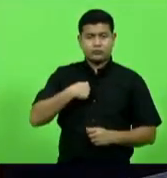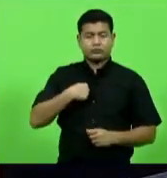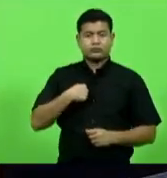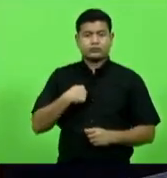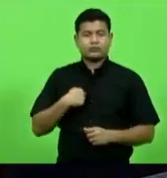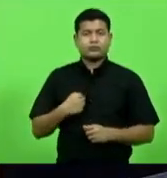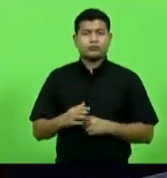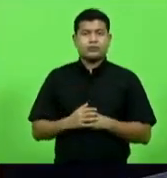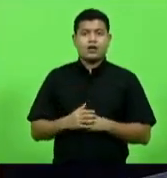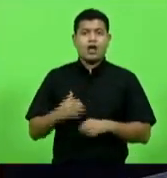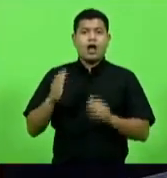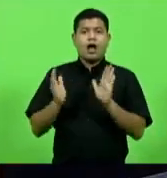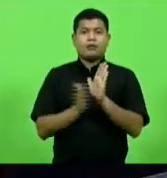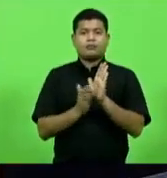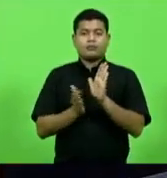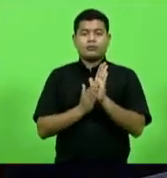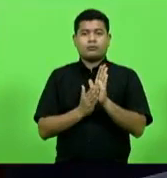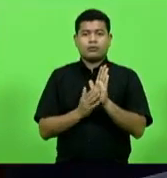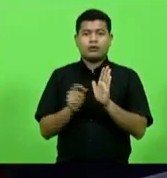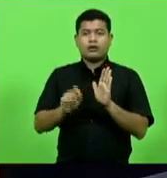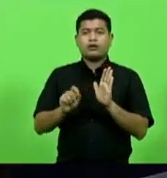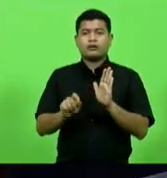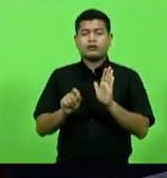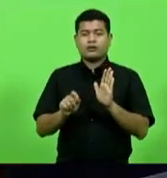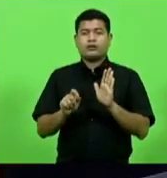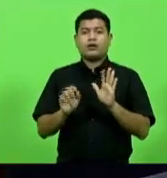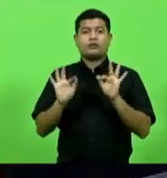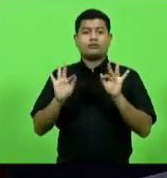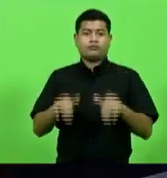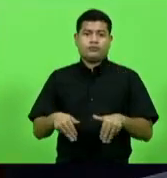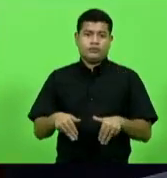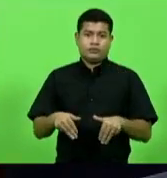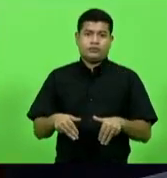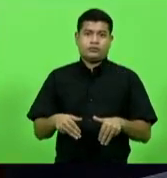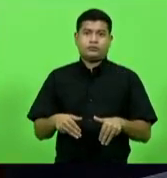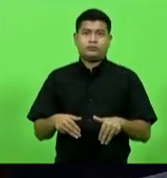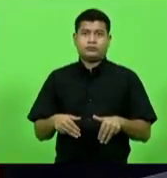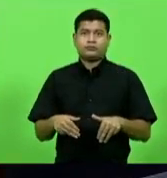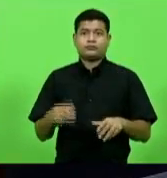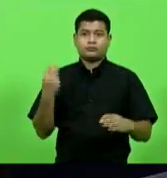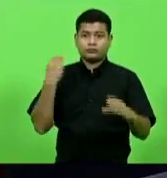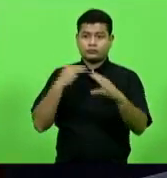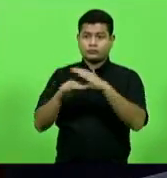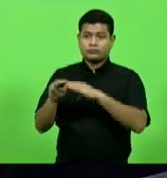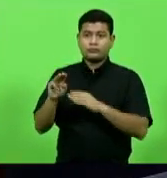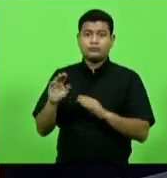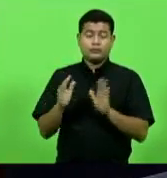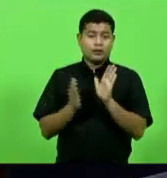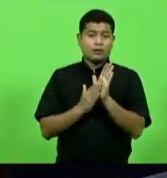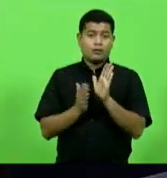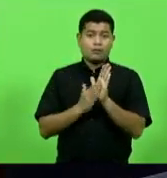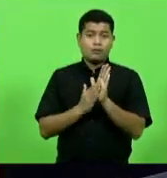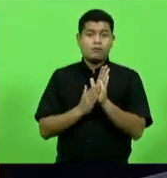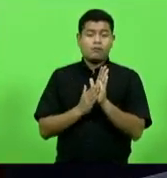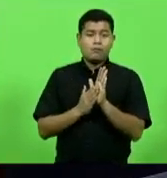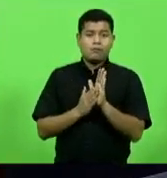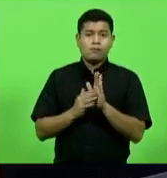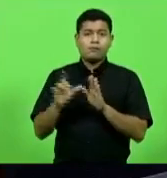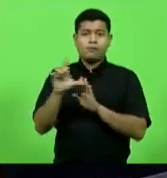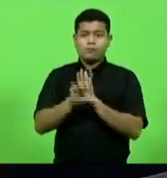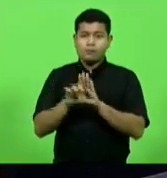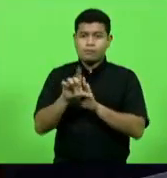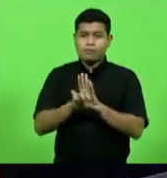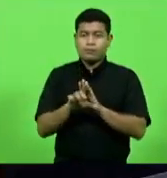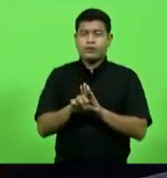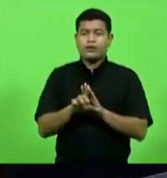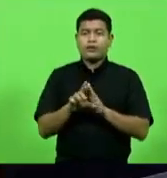propostas da CPI dos respiradores era ao final dela nós encaminharmos uma proposta do legislativo para o executivo